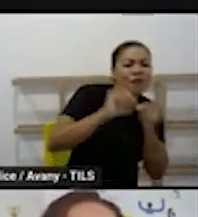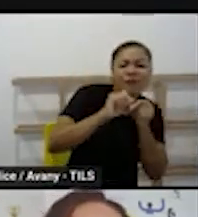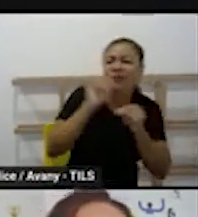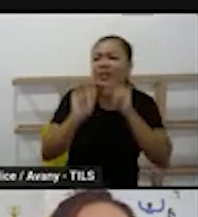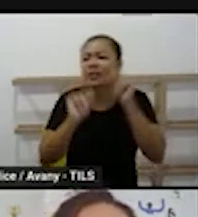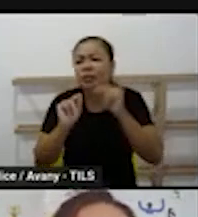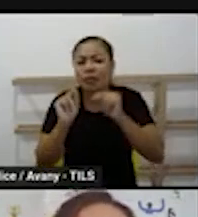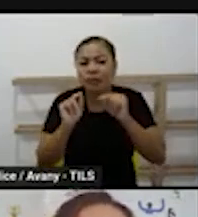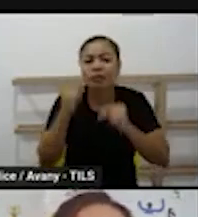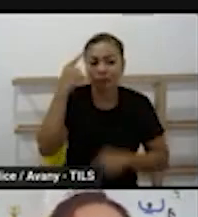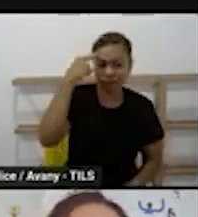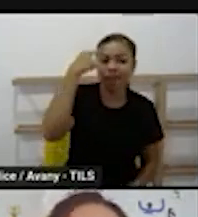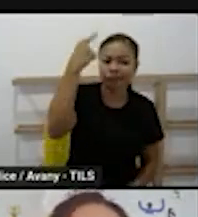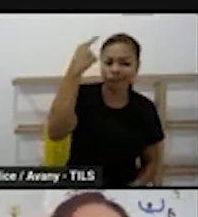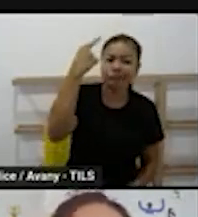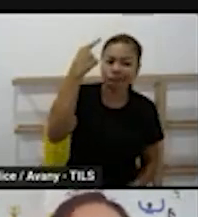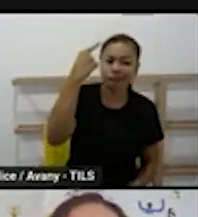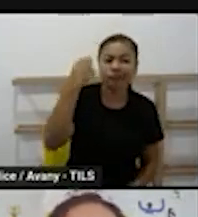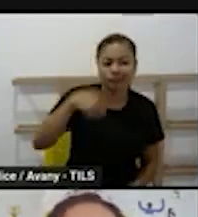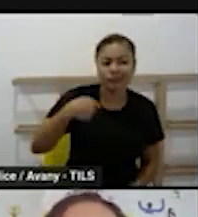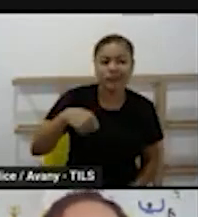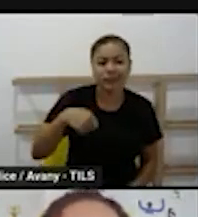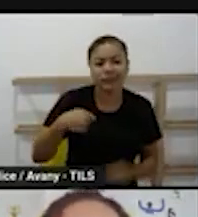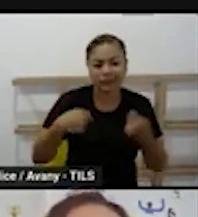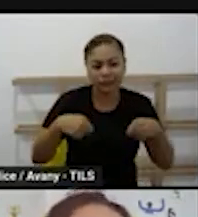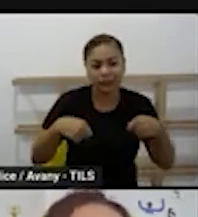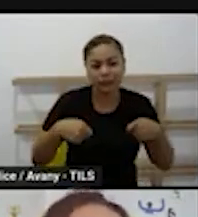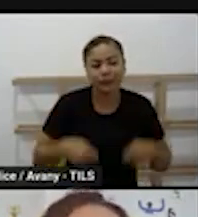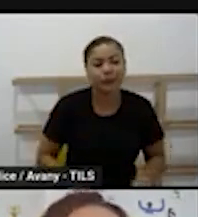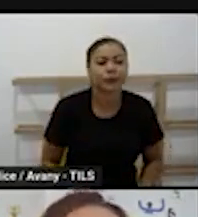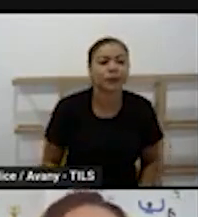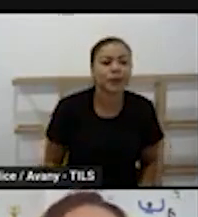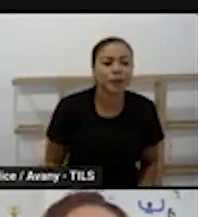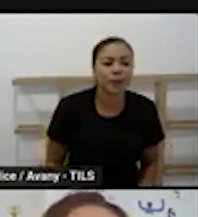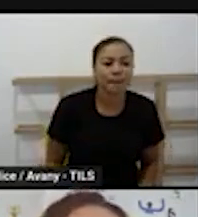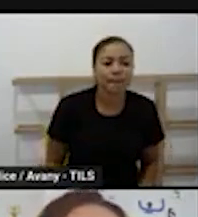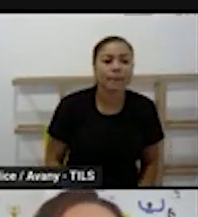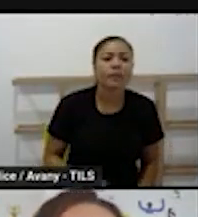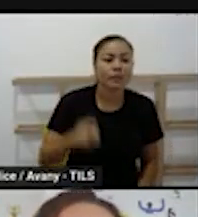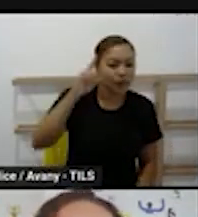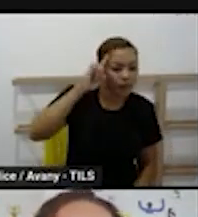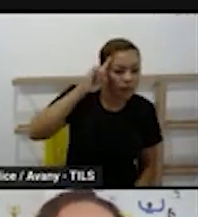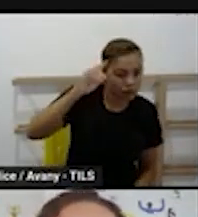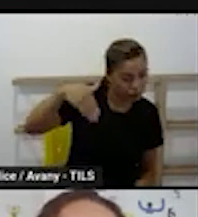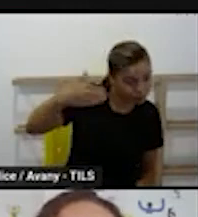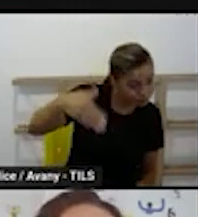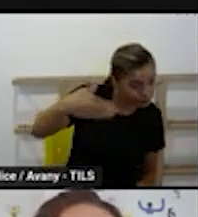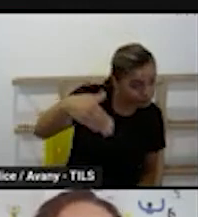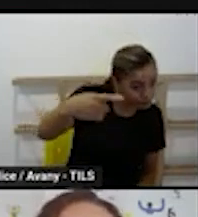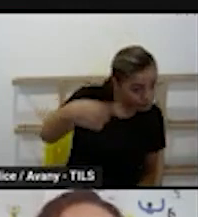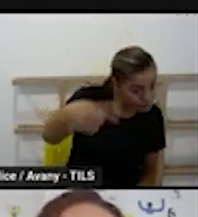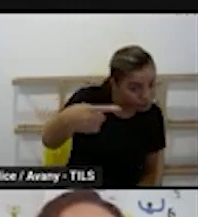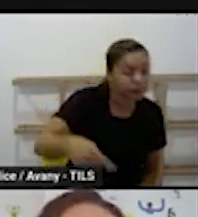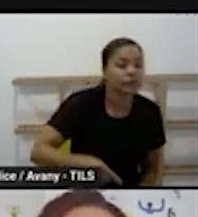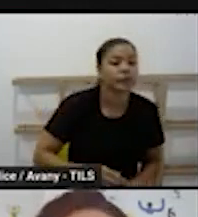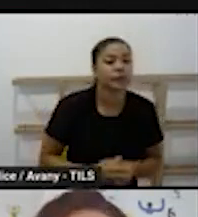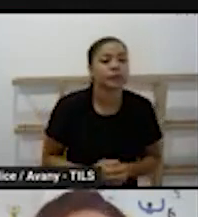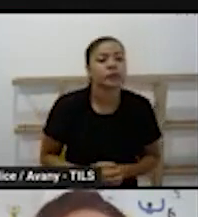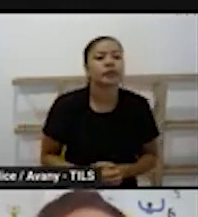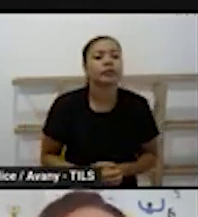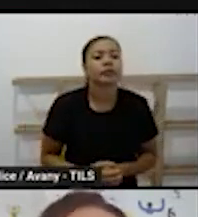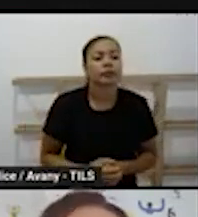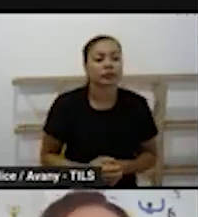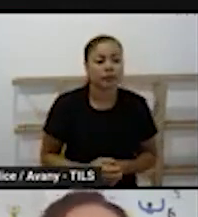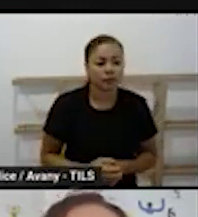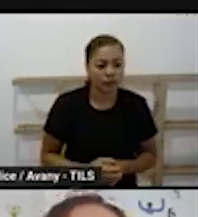então a gente também tem que pensar nesses tempos então aqui começa uma rotina de tempo integral pensando na educação de tempo integral